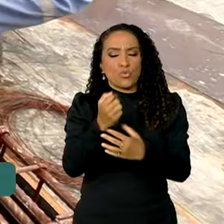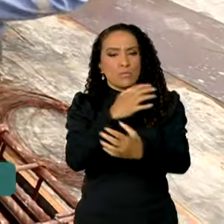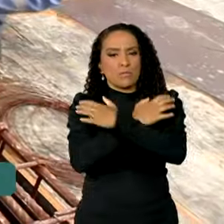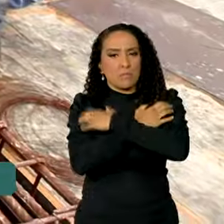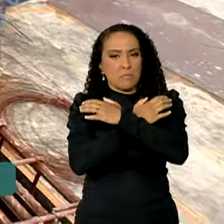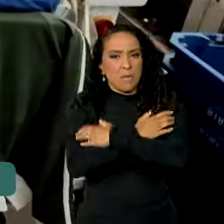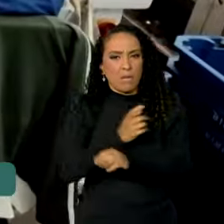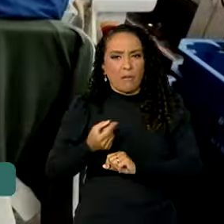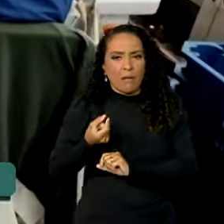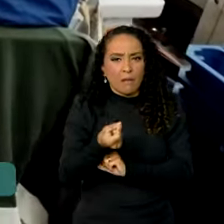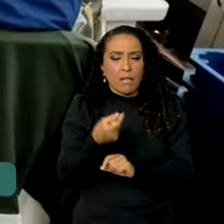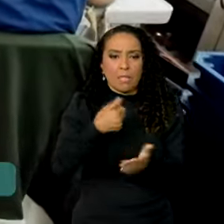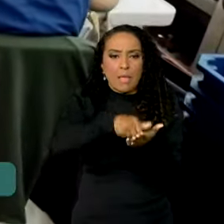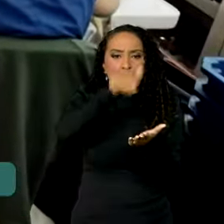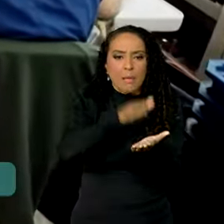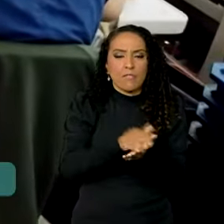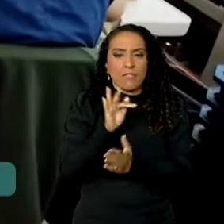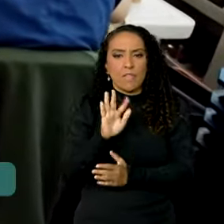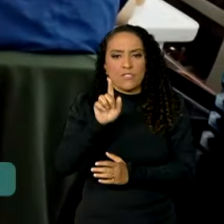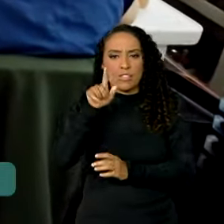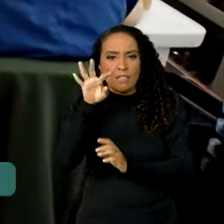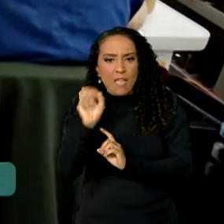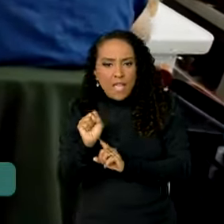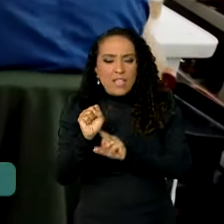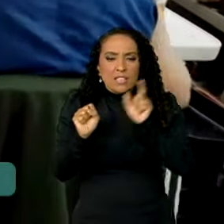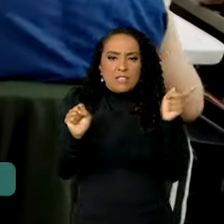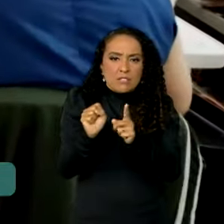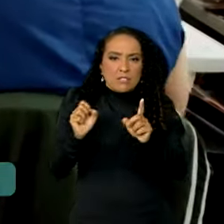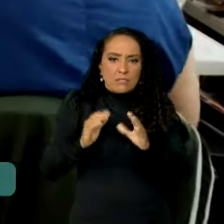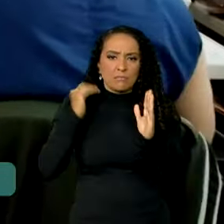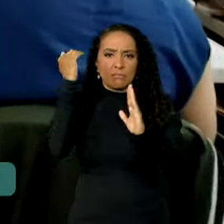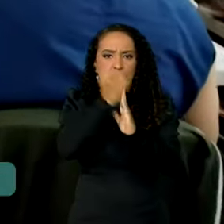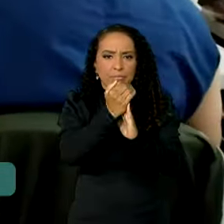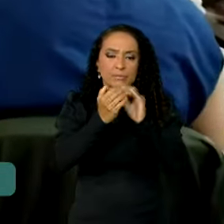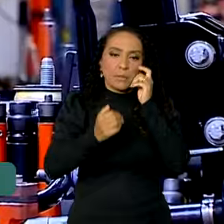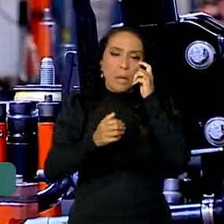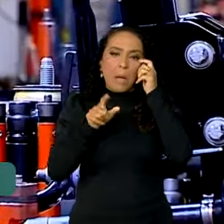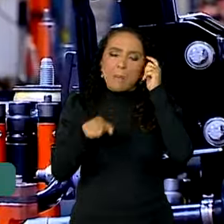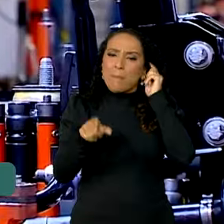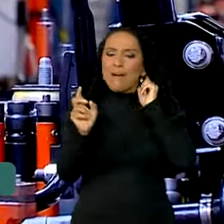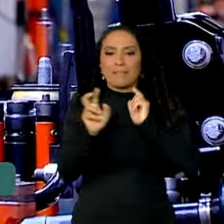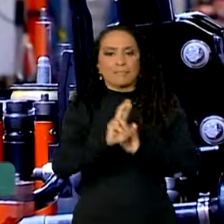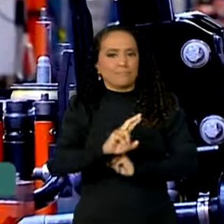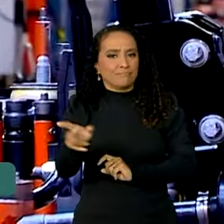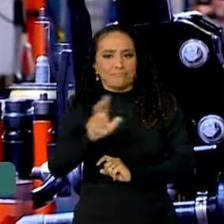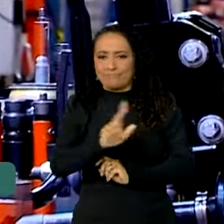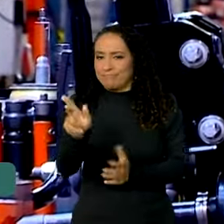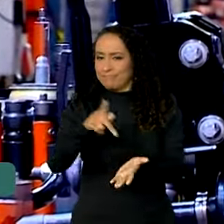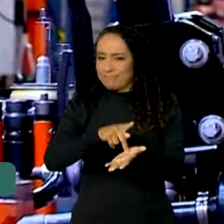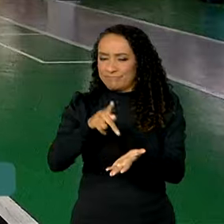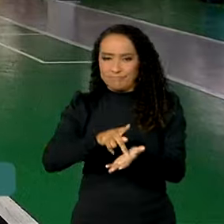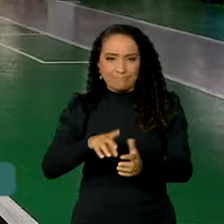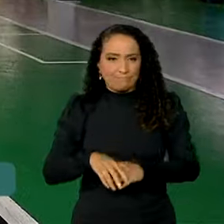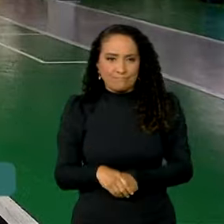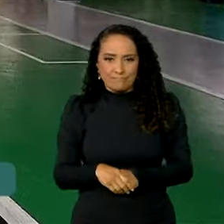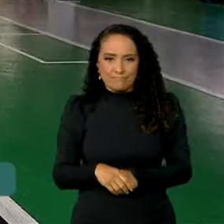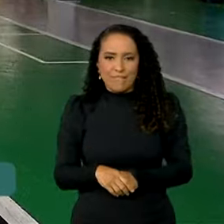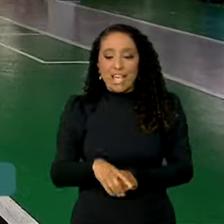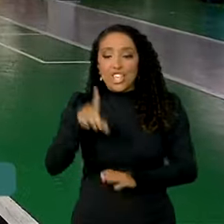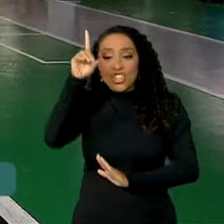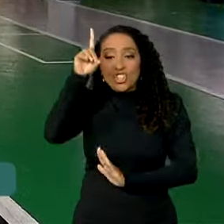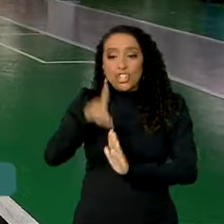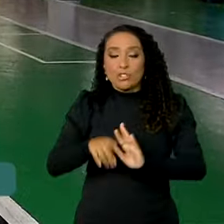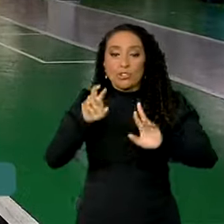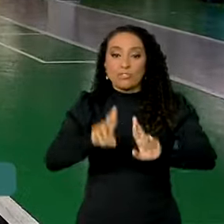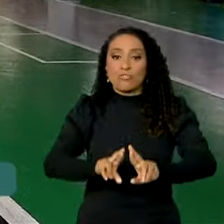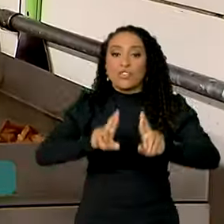-desemprego e a multa do FGTS se sobrepõe. Mas isso não é verdade. São direitos